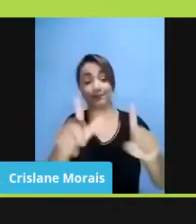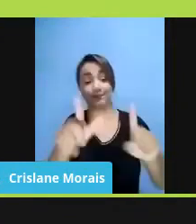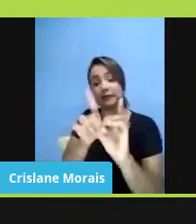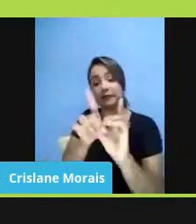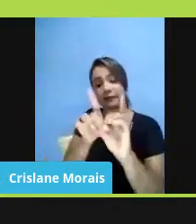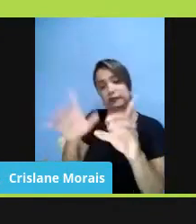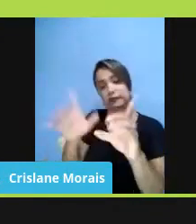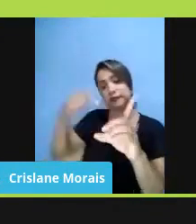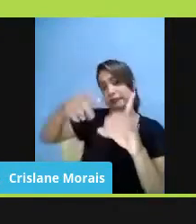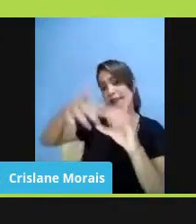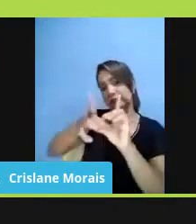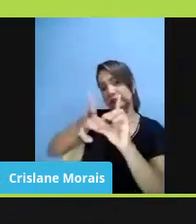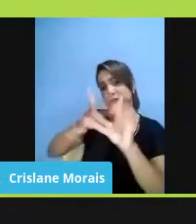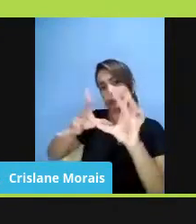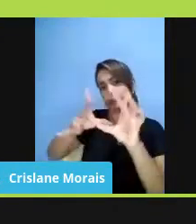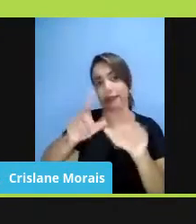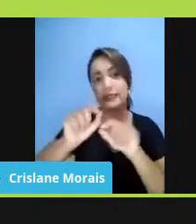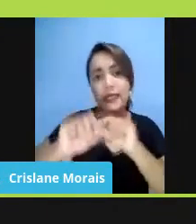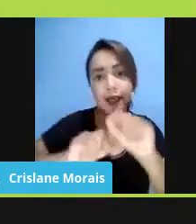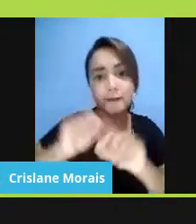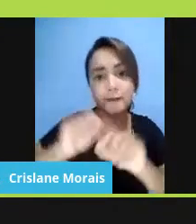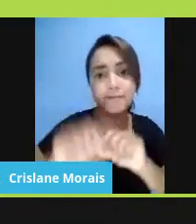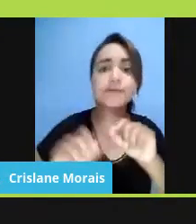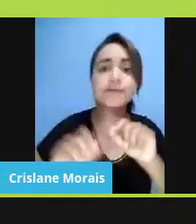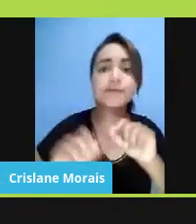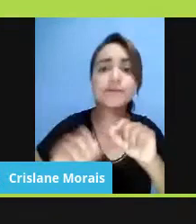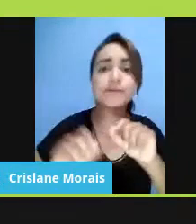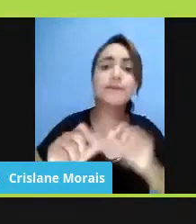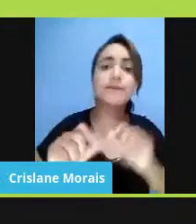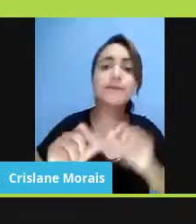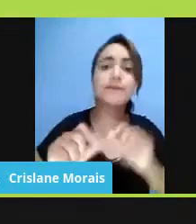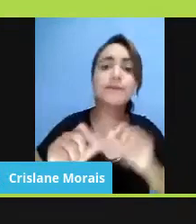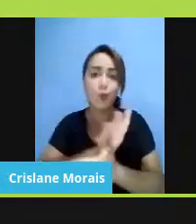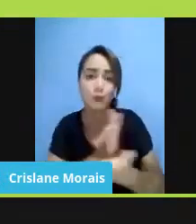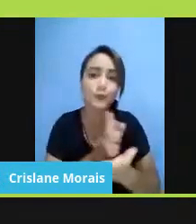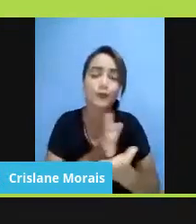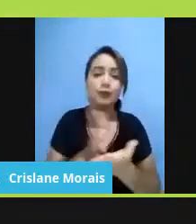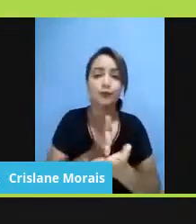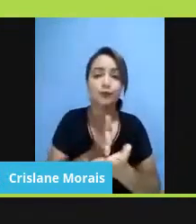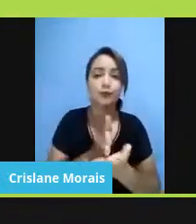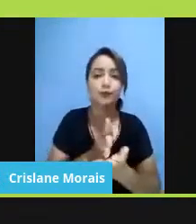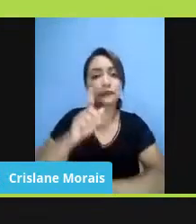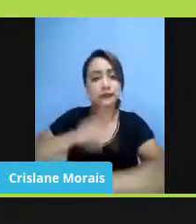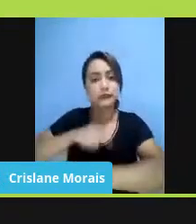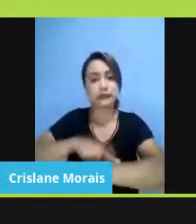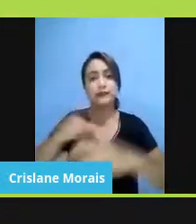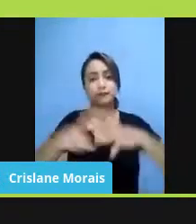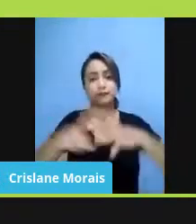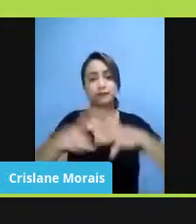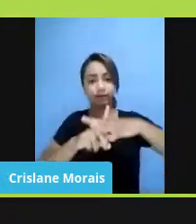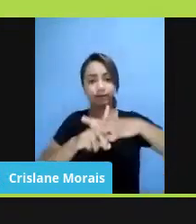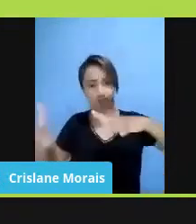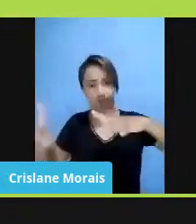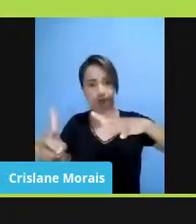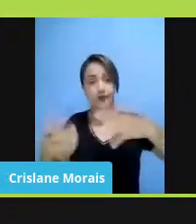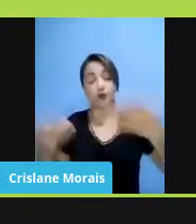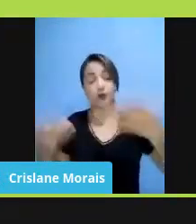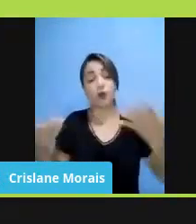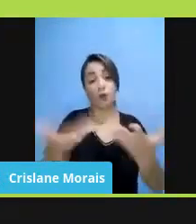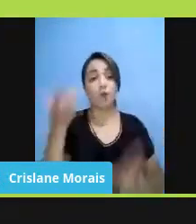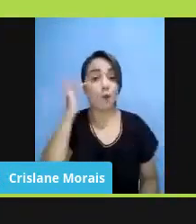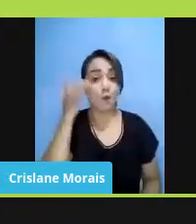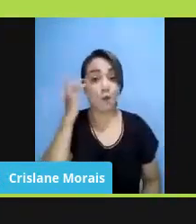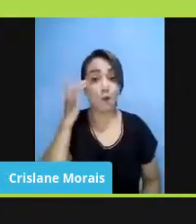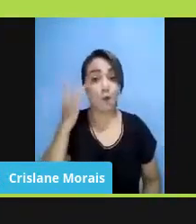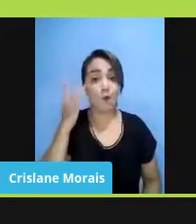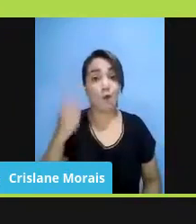a democracia, a gente tem alguns, eu acho que a gente vive um momento de isolamento e eu acho que nesse momento a gente usa